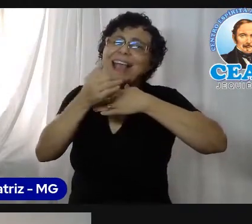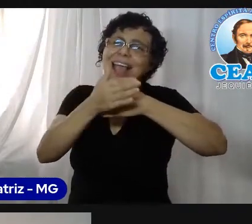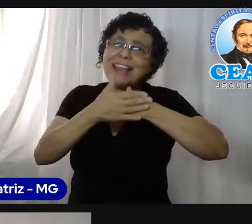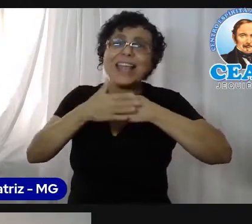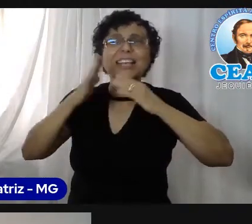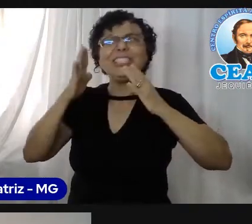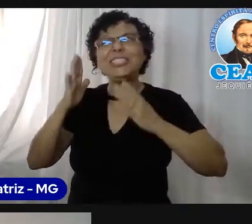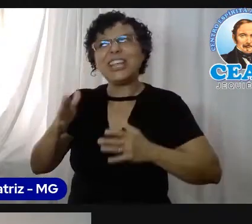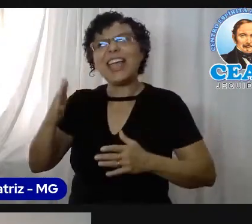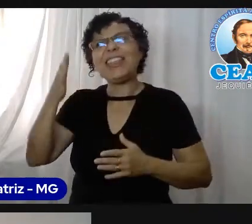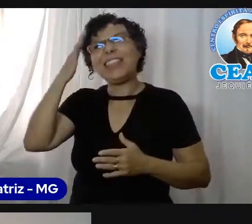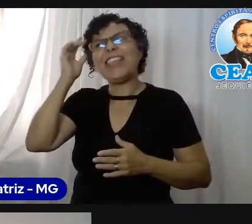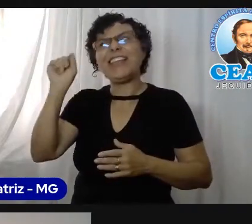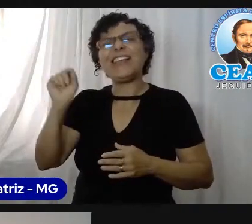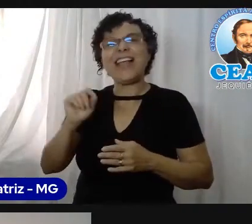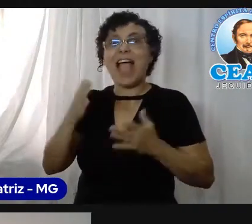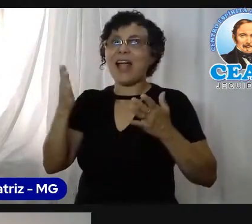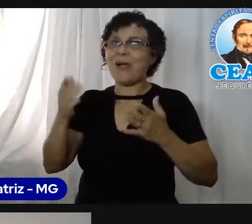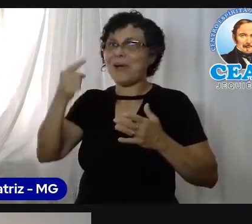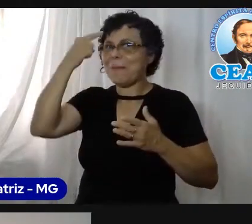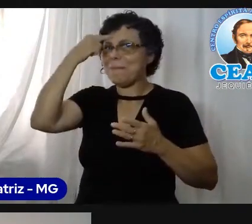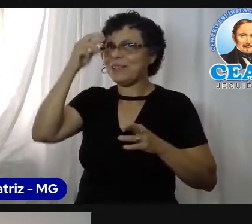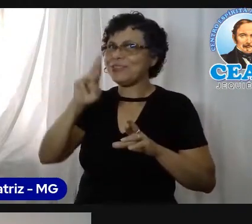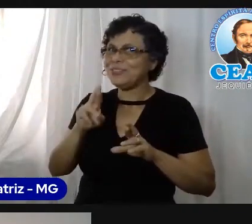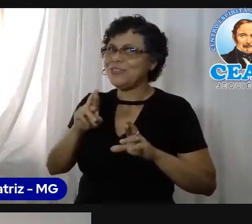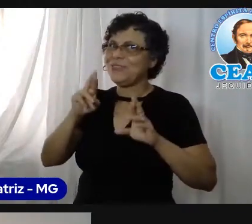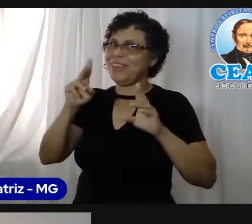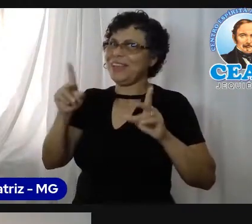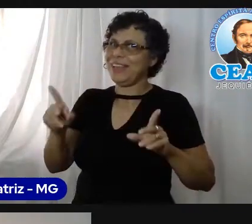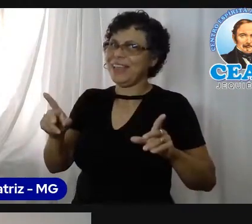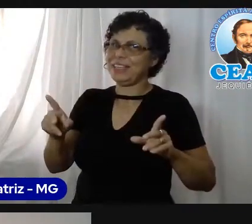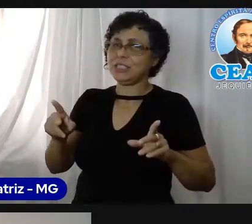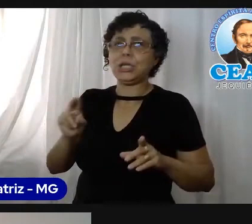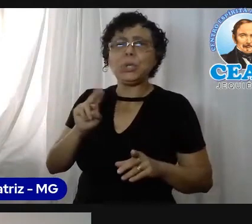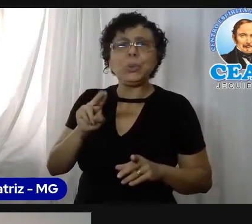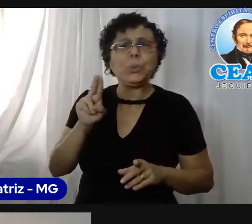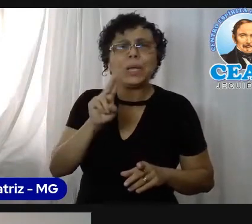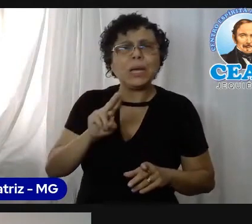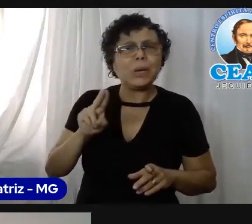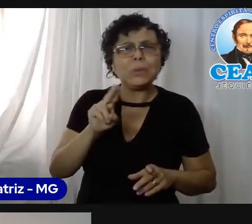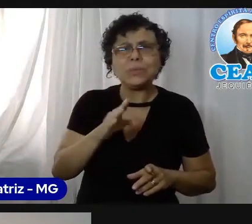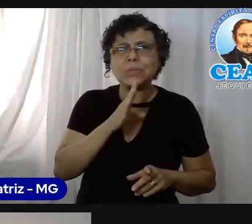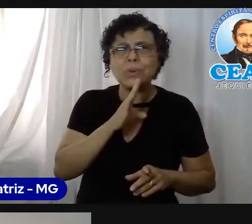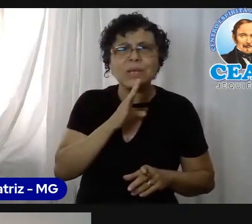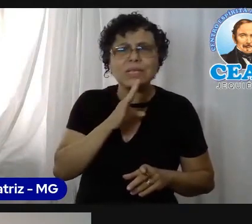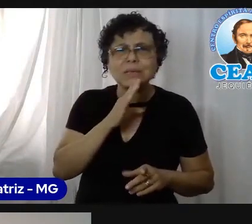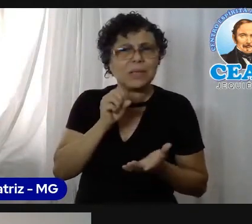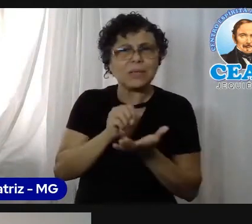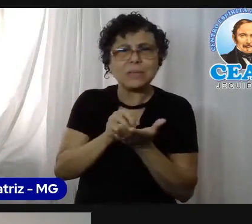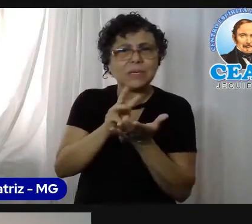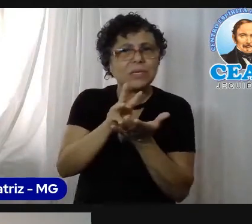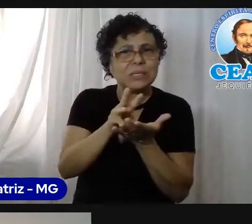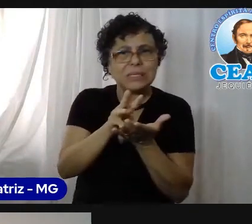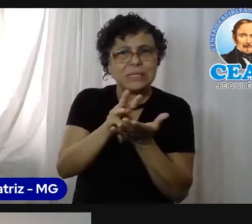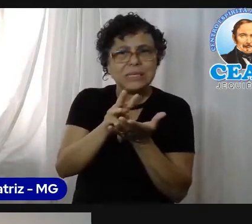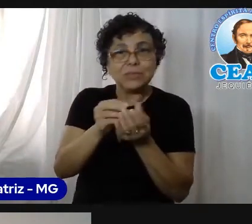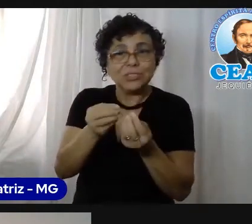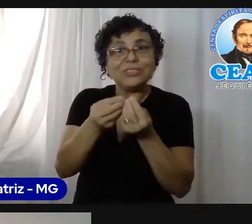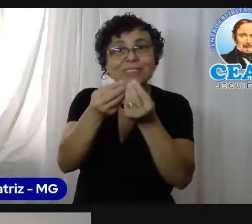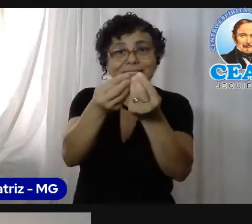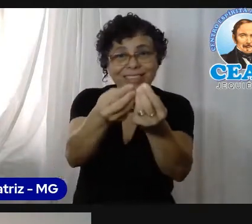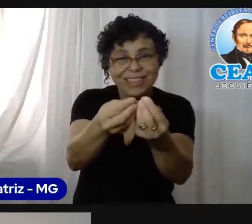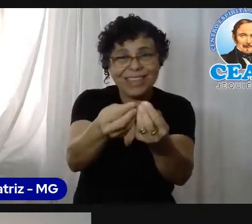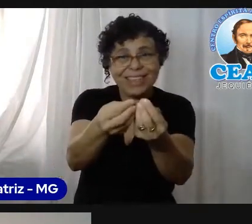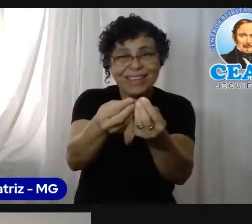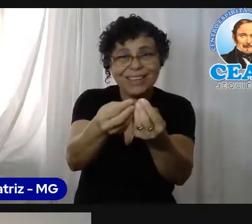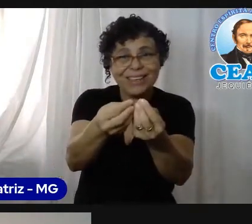pensei assim, mas hoje penso dessa forma. E não use jamais o conhecimento que o Espiritismo lhe ofereceu como se ele fosse